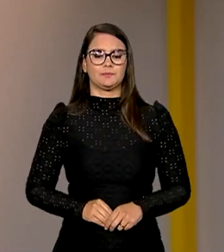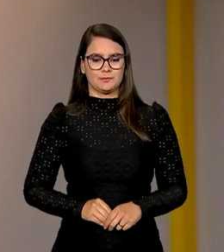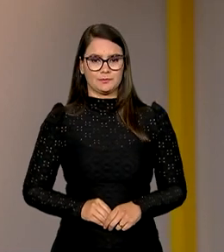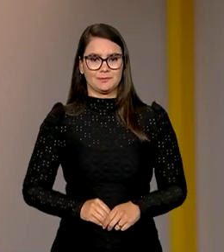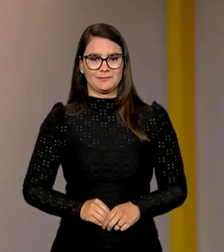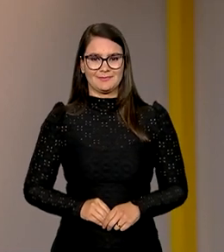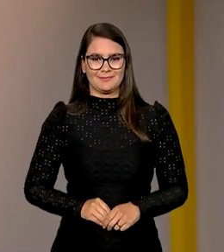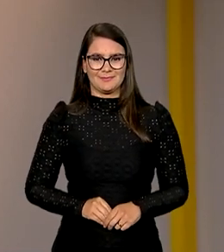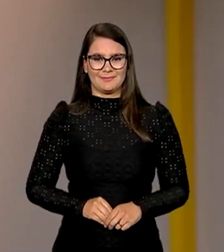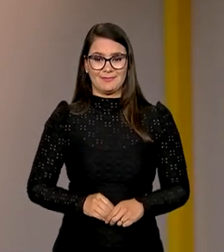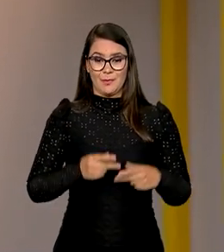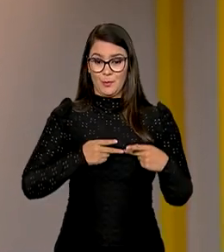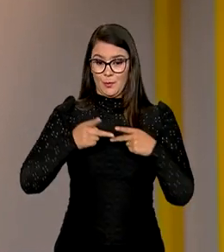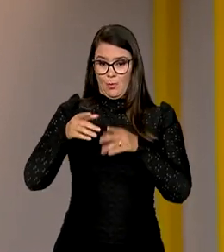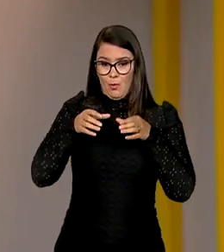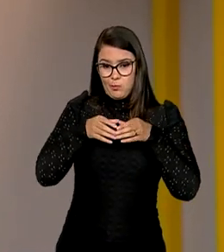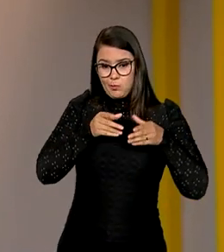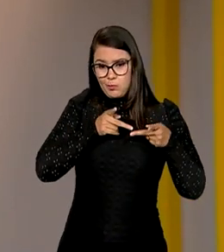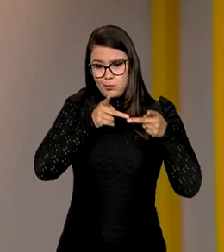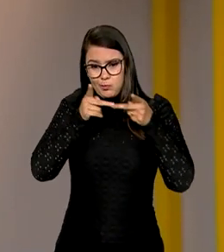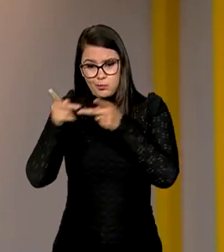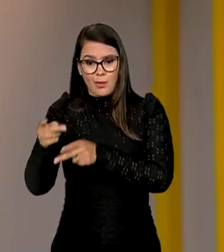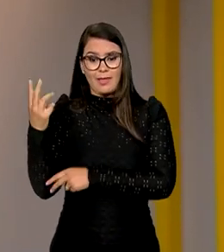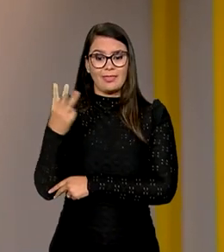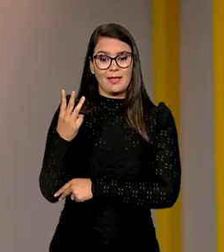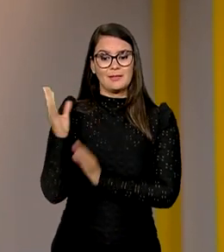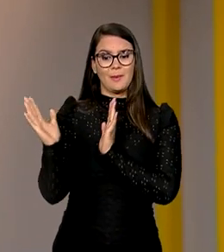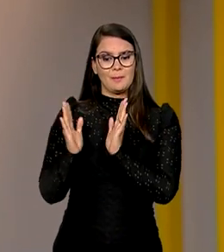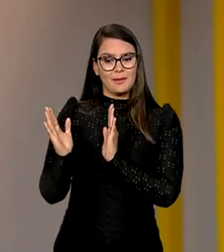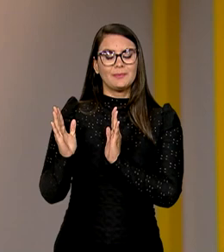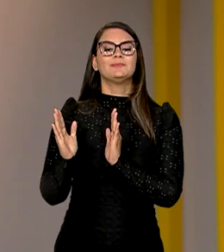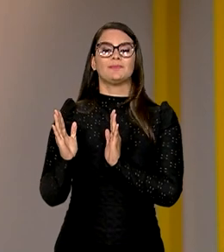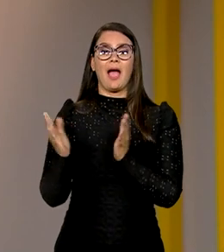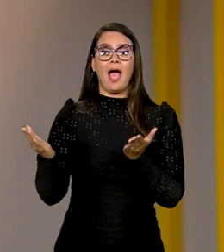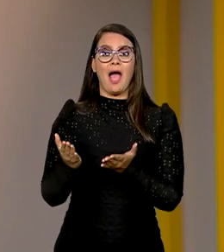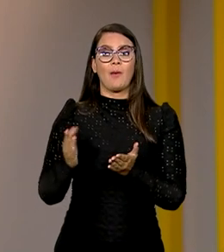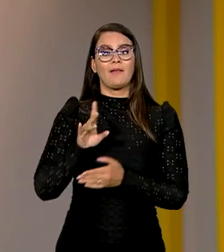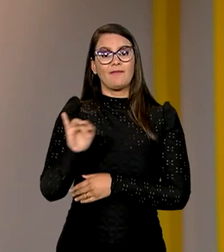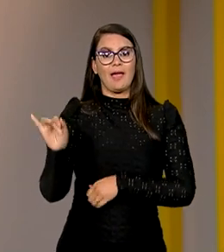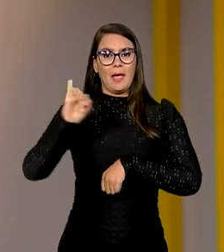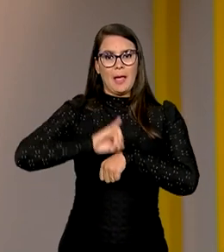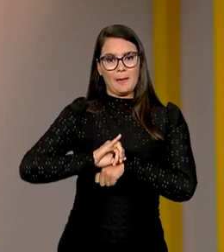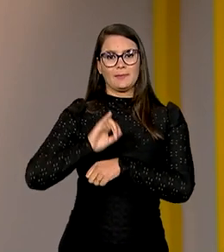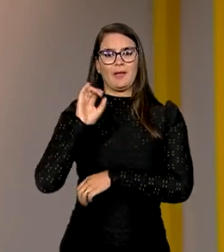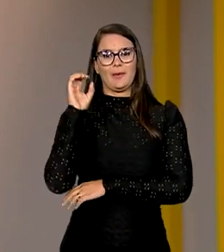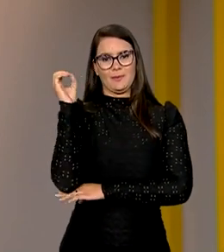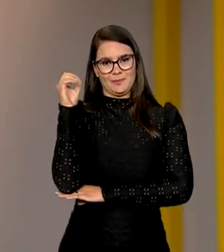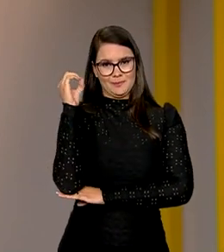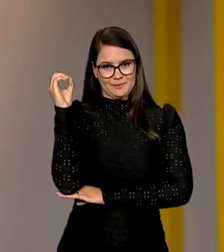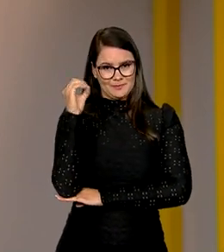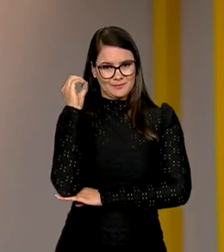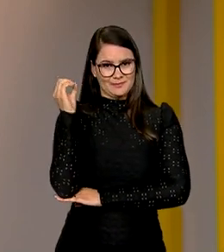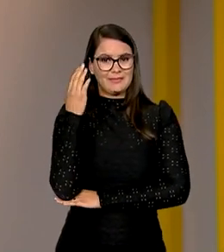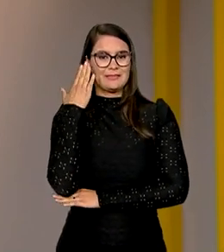A Caravana Federativa já está indo para a sua terceira edição. Nesta semana, o destino é a capital gaúcha, Porto Alegre. Para